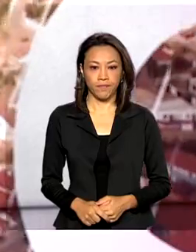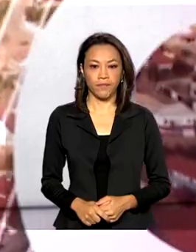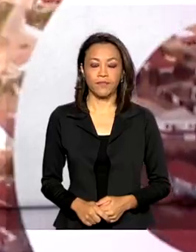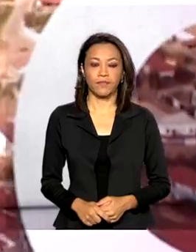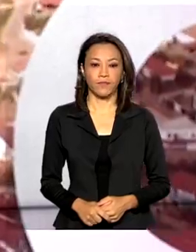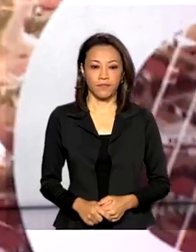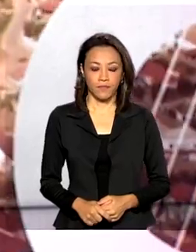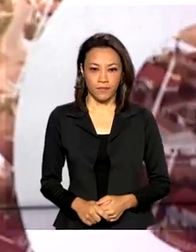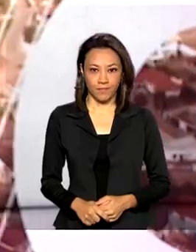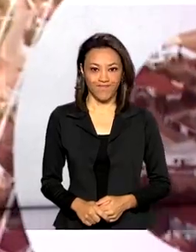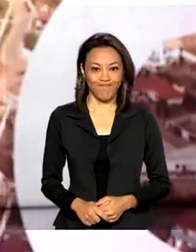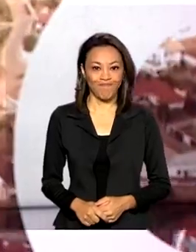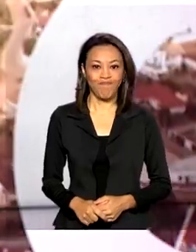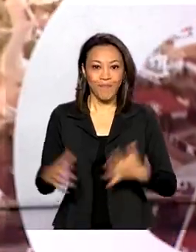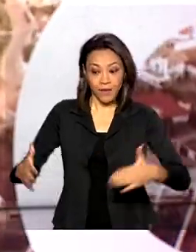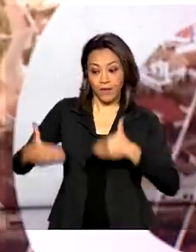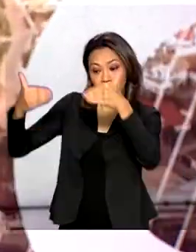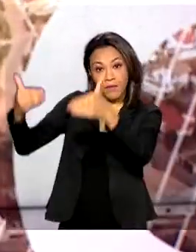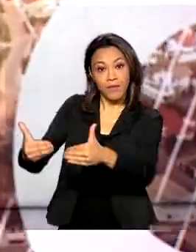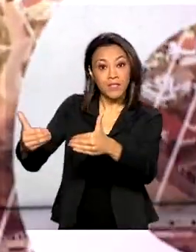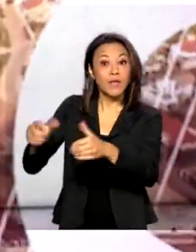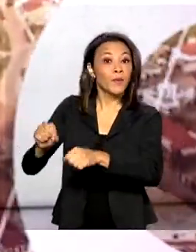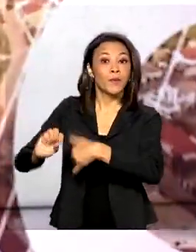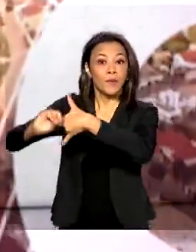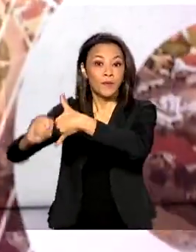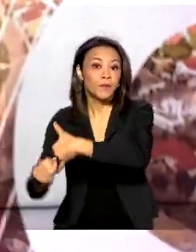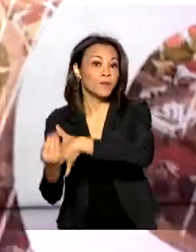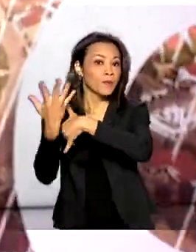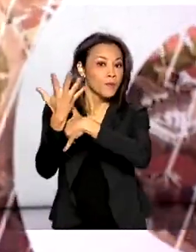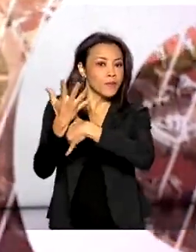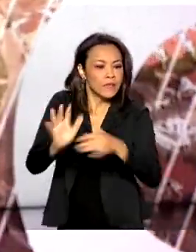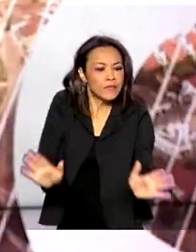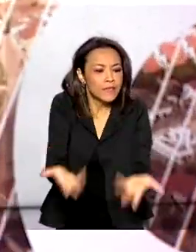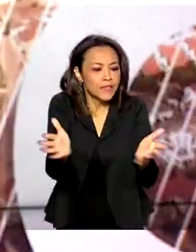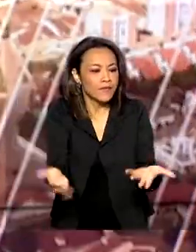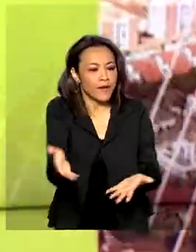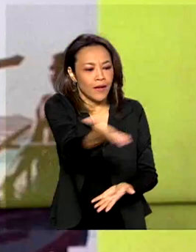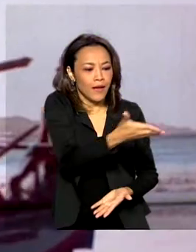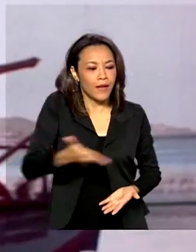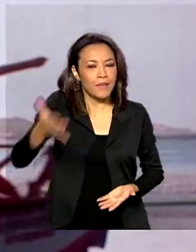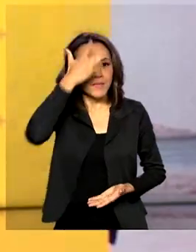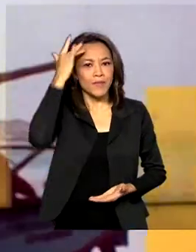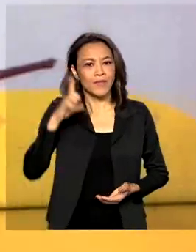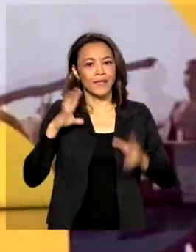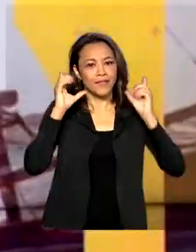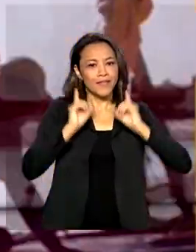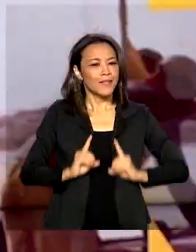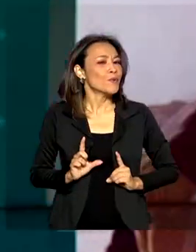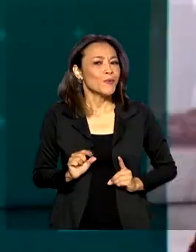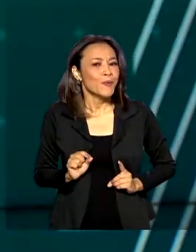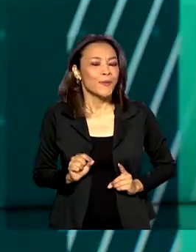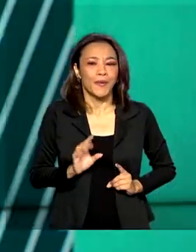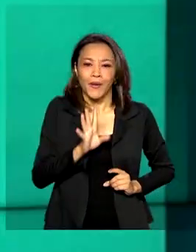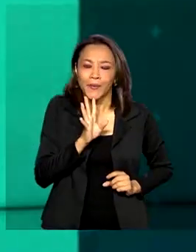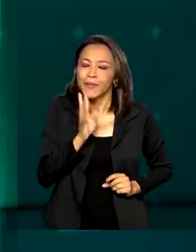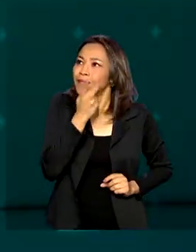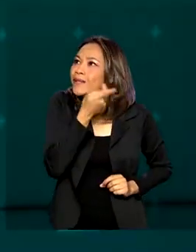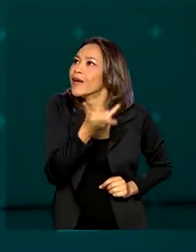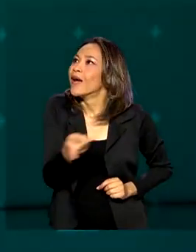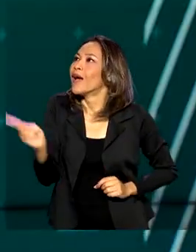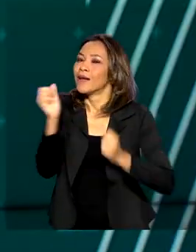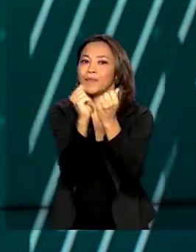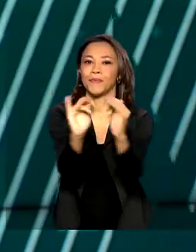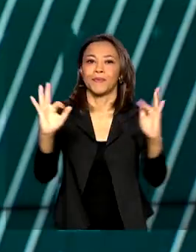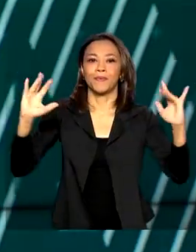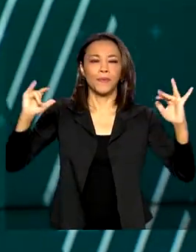O Ministério do Meio Ambiente quer incentivar pessoas com deficiência a conhecer a natureza, distribuindo cadeiras de